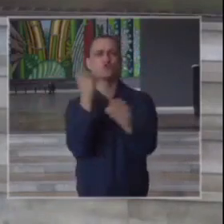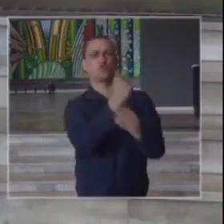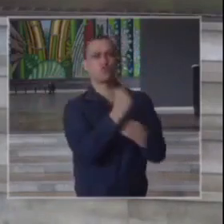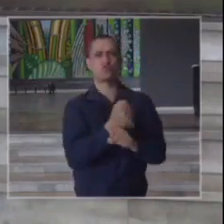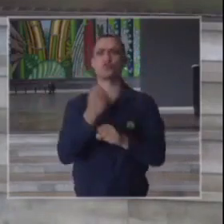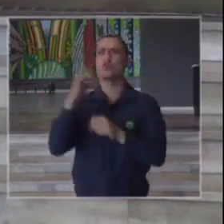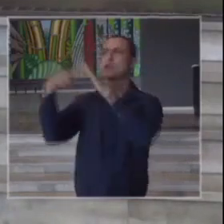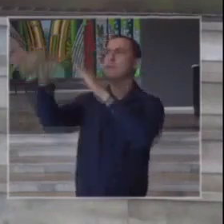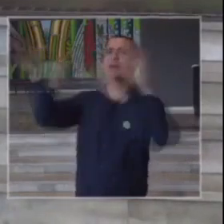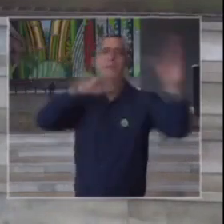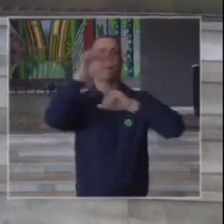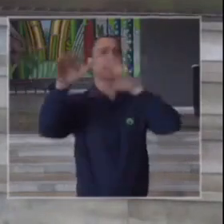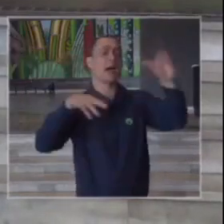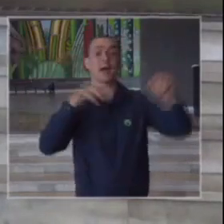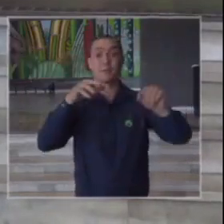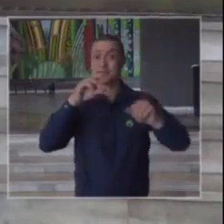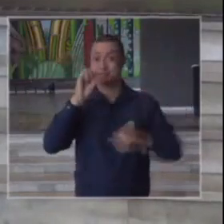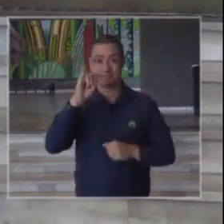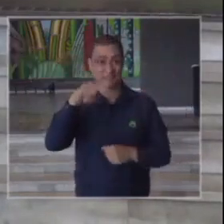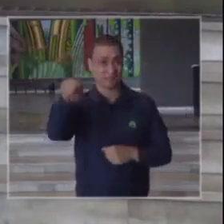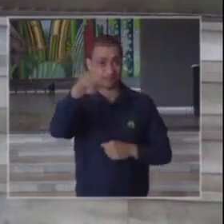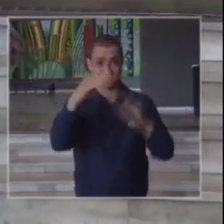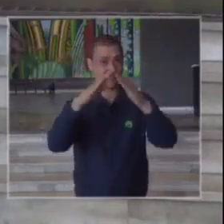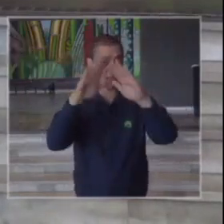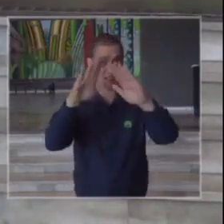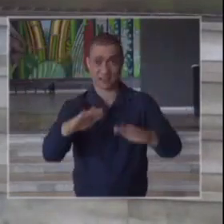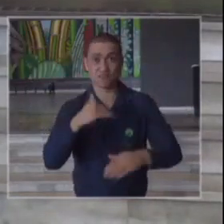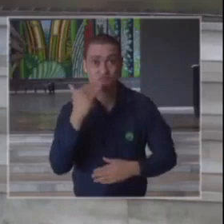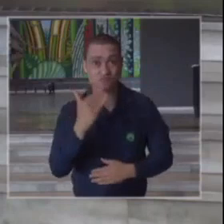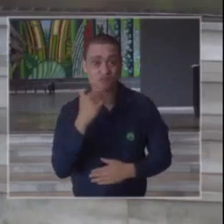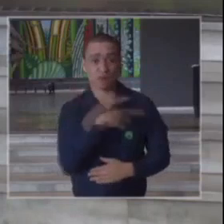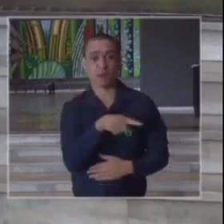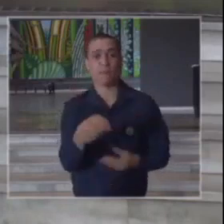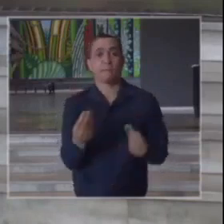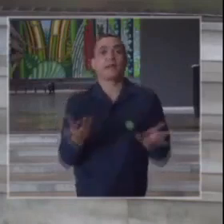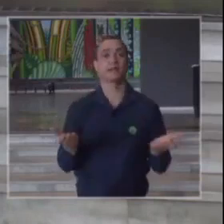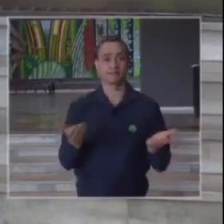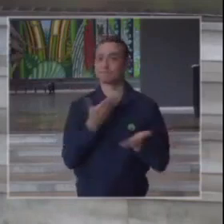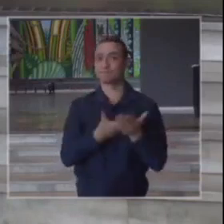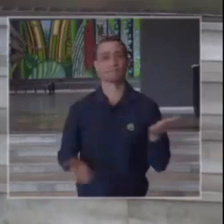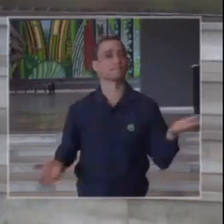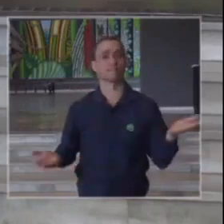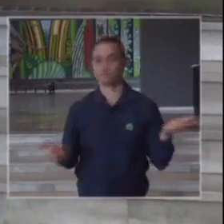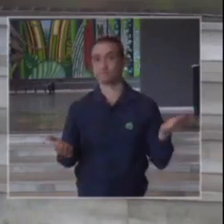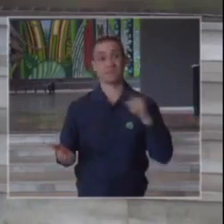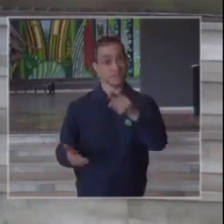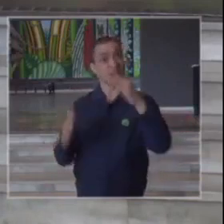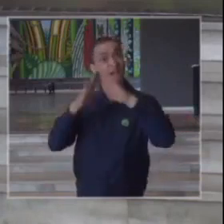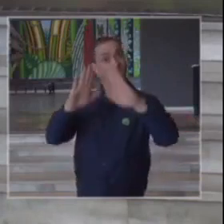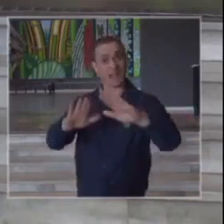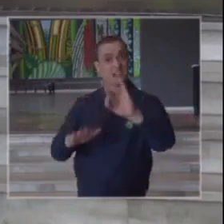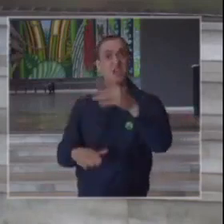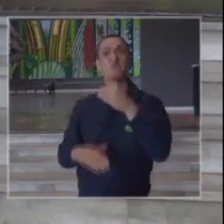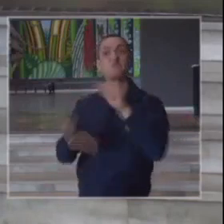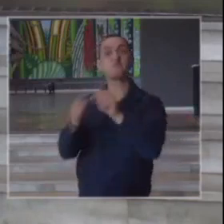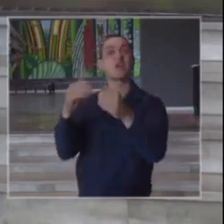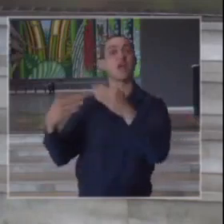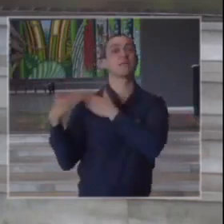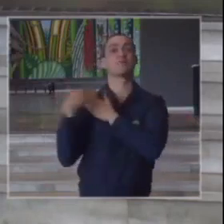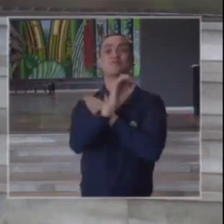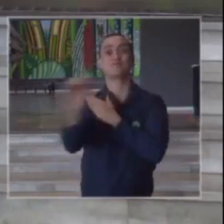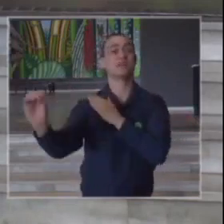vai ser em vão se as pessoas também não colaborarem fazendo a sua parte ficando dentro de casa